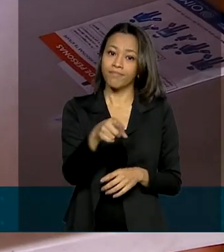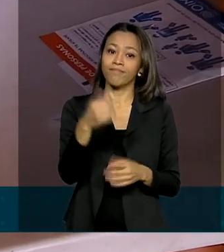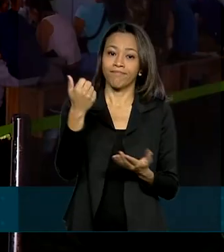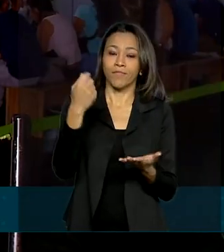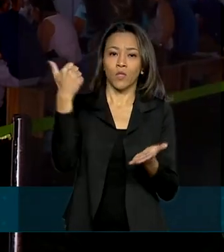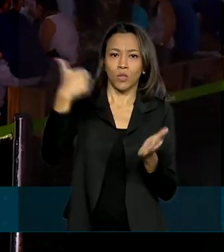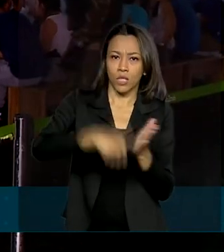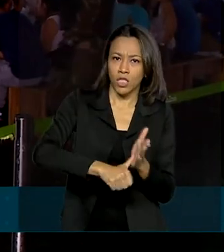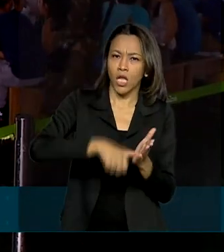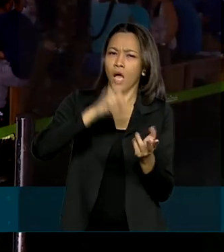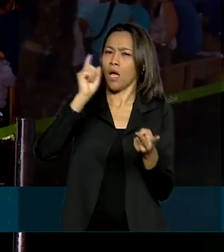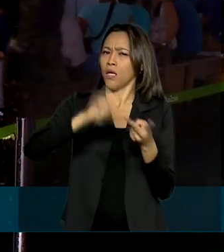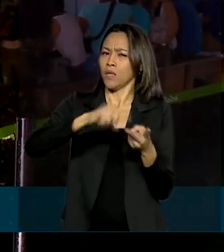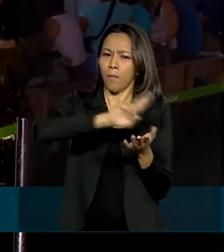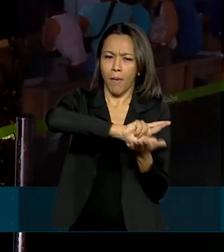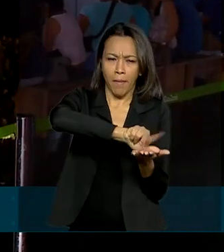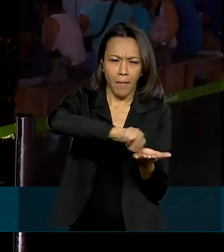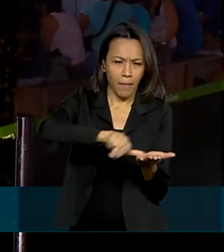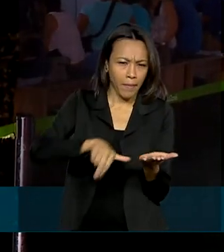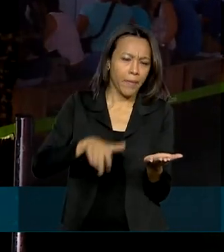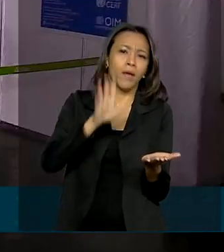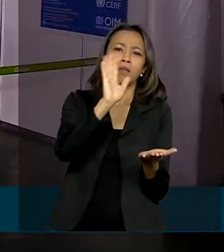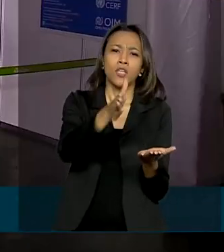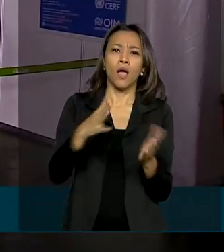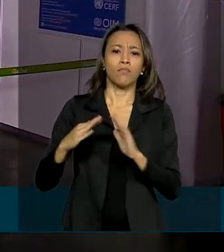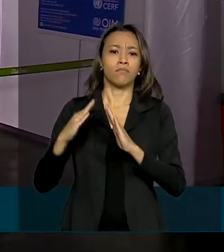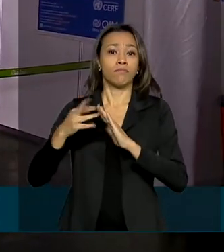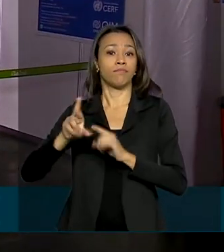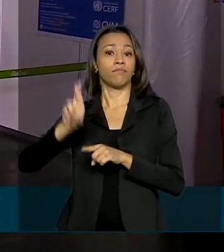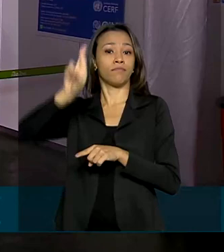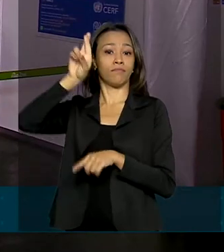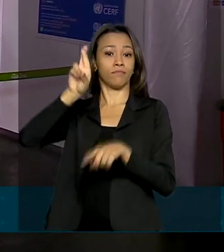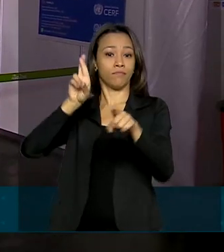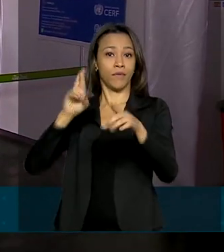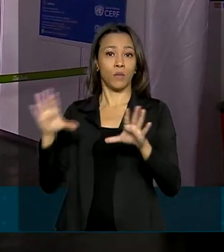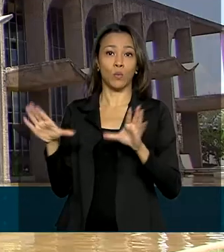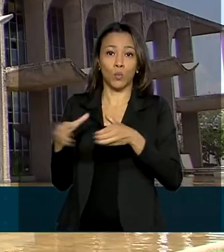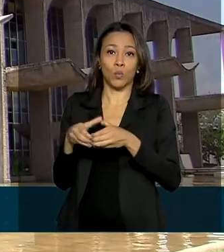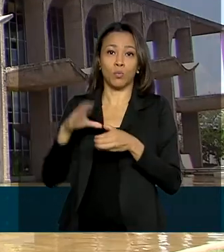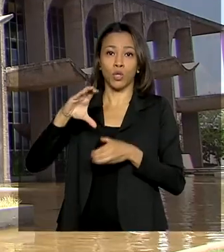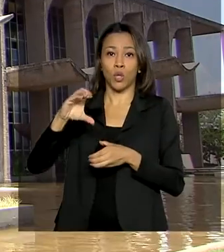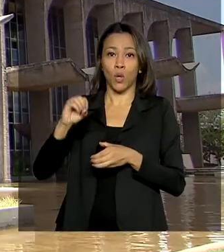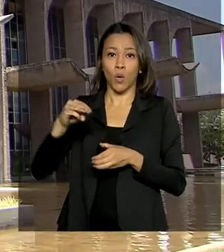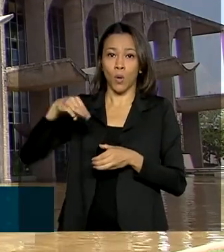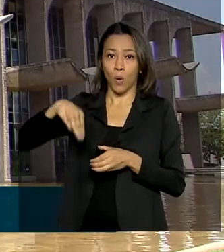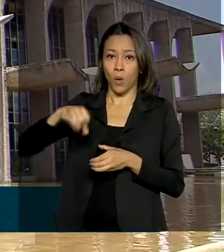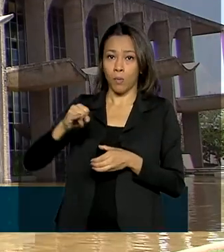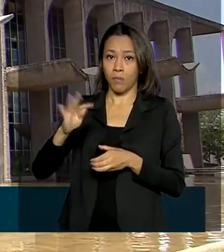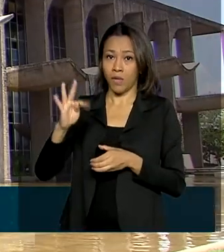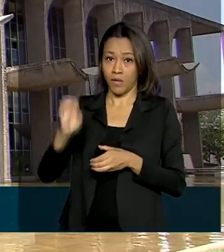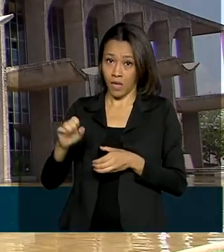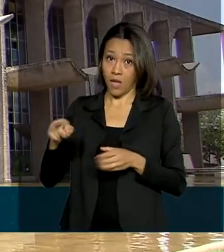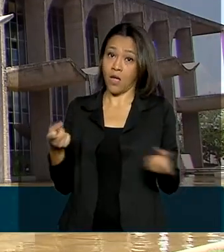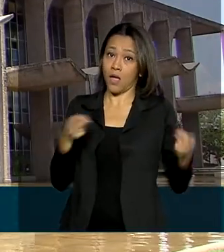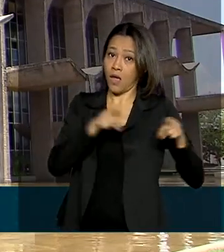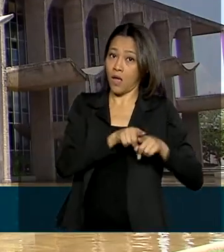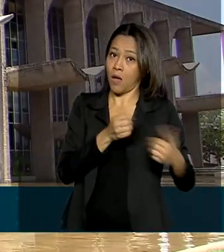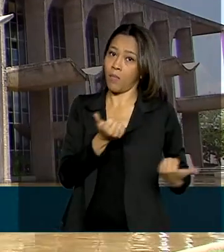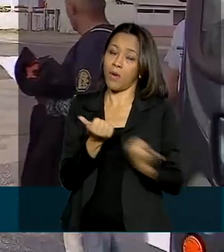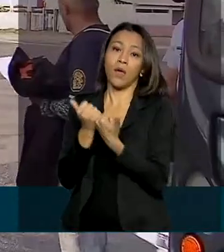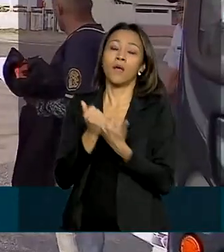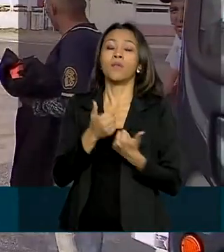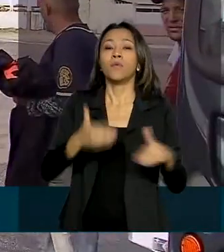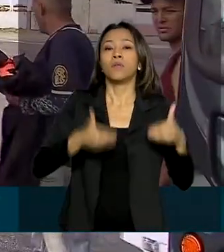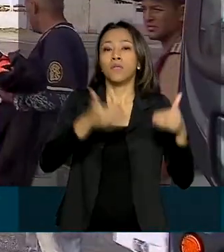semana. Os processos são conduzidos pelo Comitê Nacional para os Refugiados, do Ministério da Justiça e Segurança